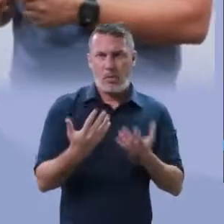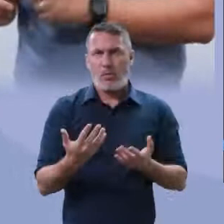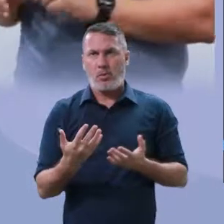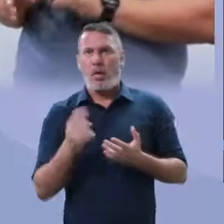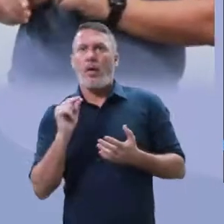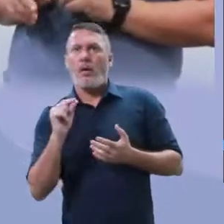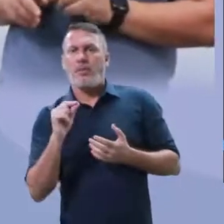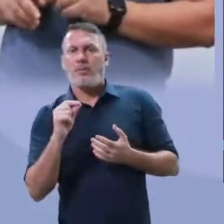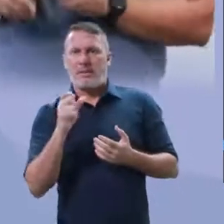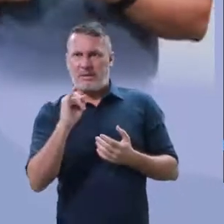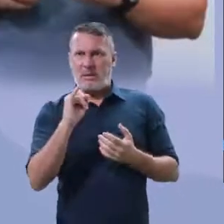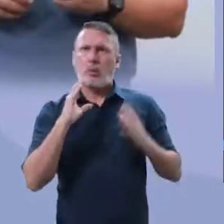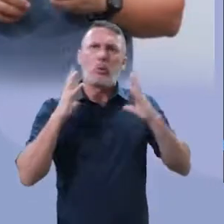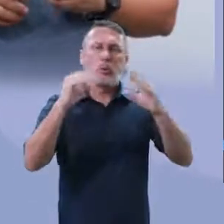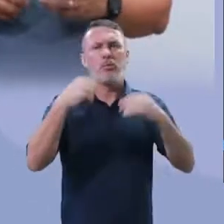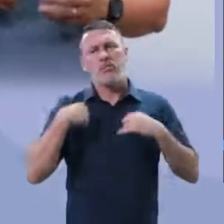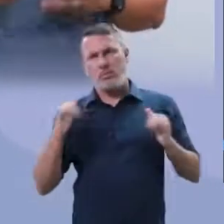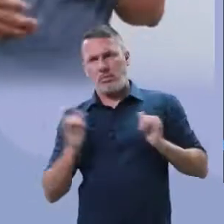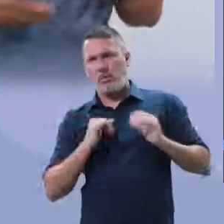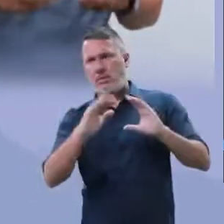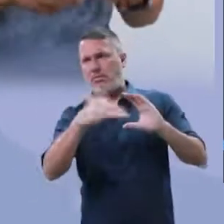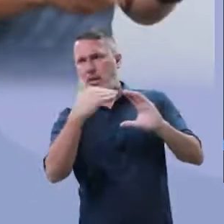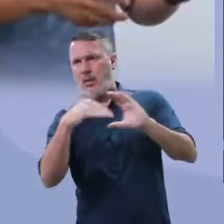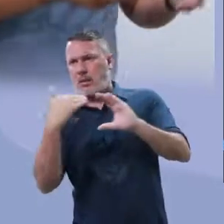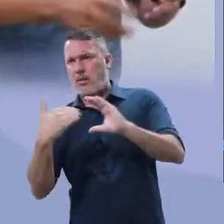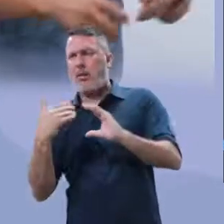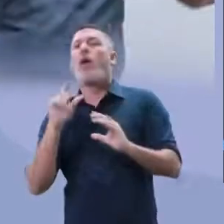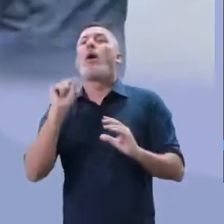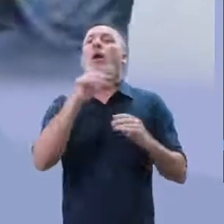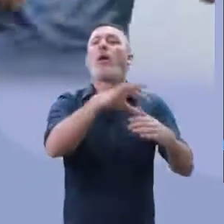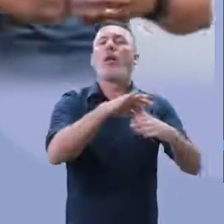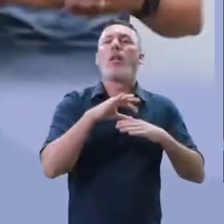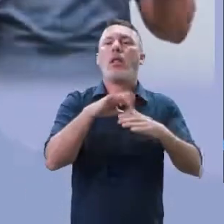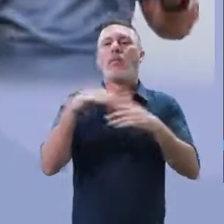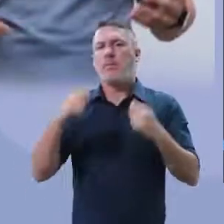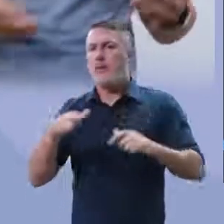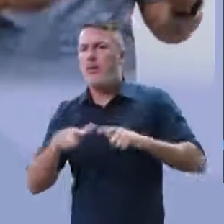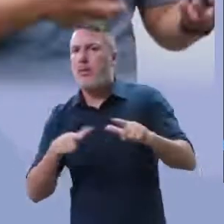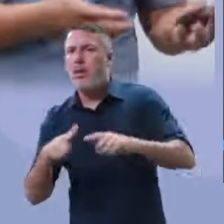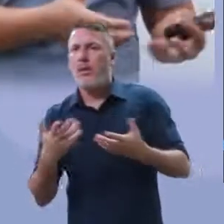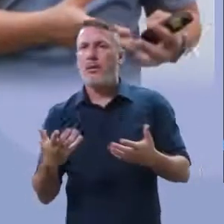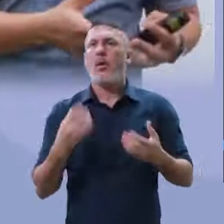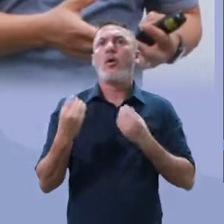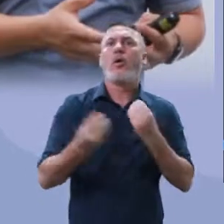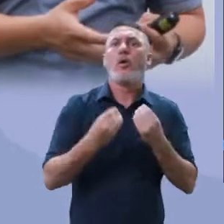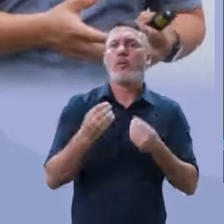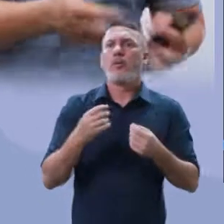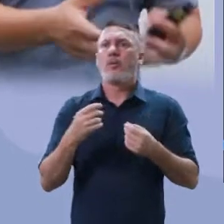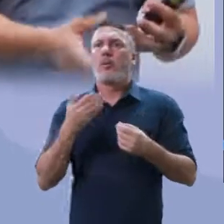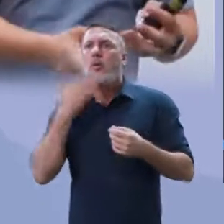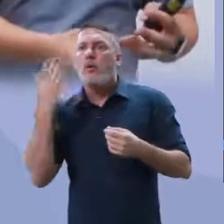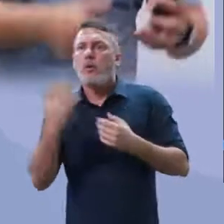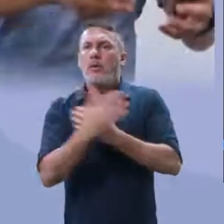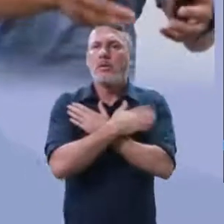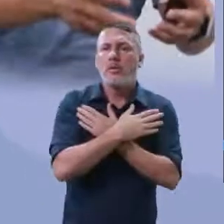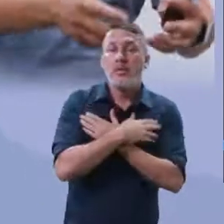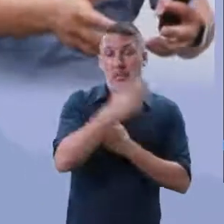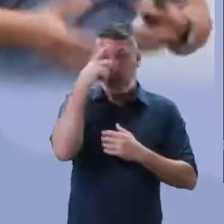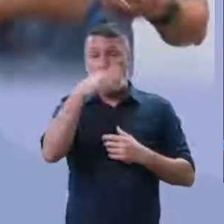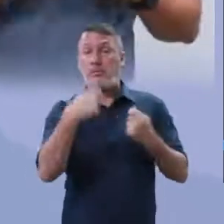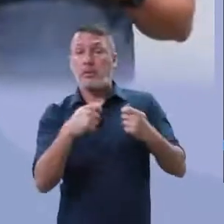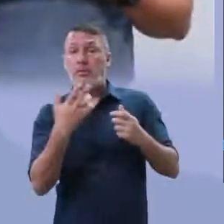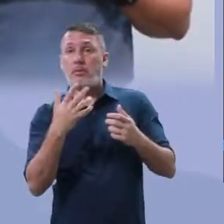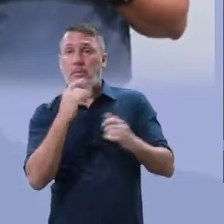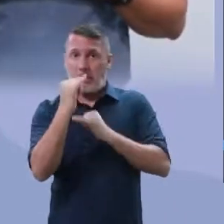trabalhar. Opa! Via e-mail? O cara da internet, né? O rapaz responsável da internet precisa trabalhar. Ele precisa estar